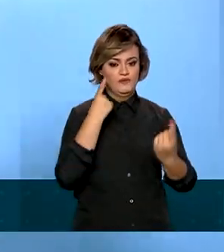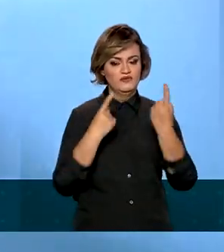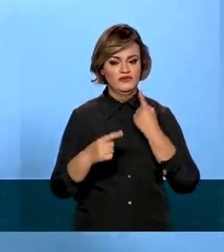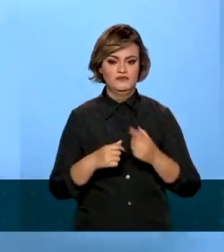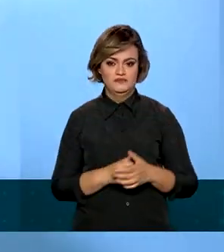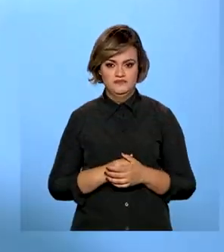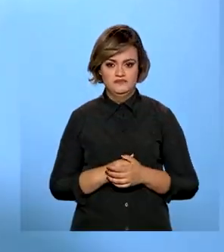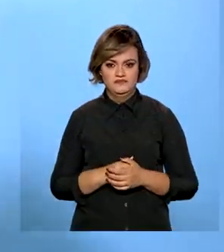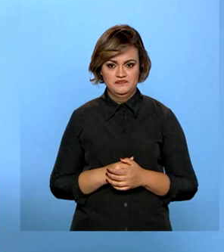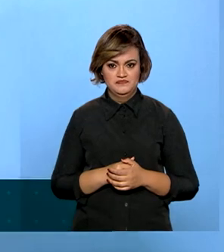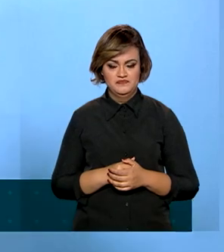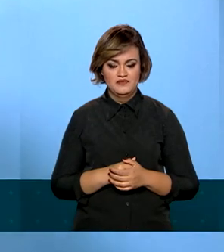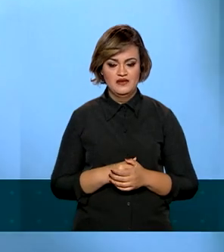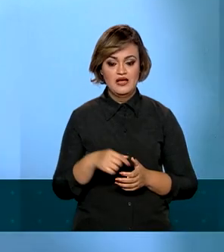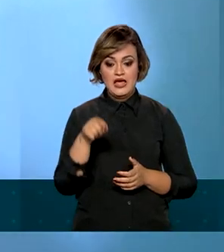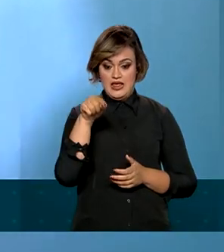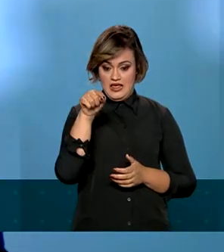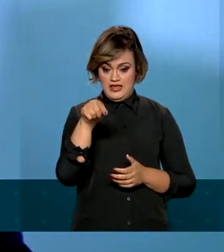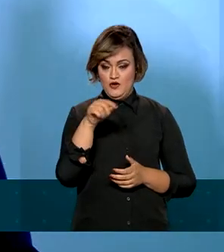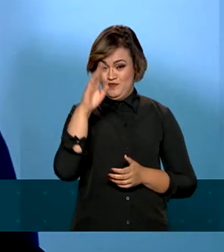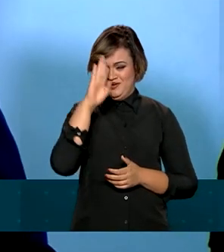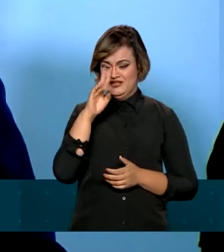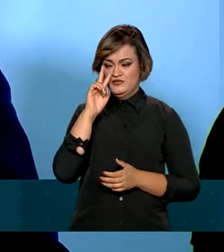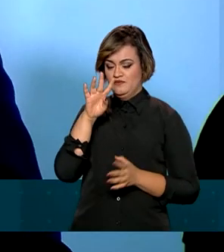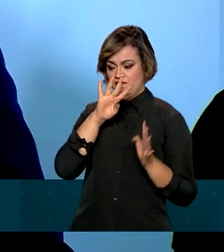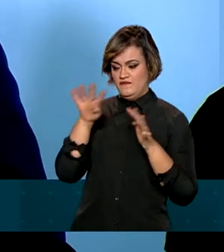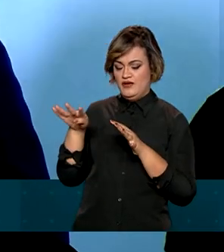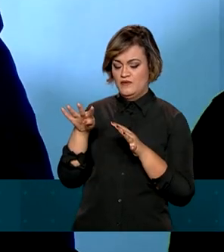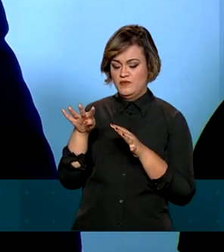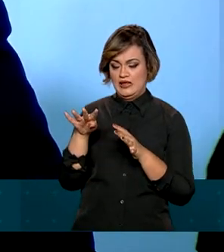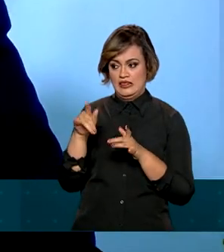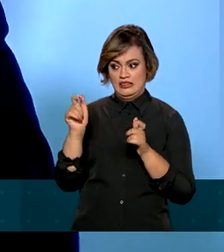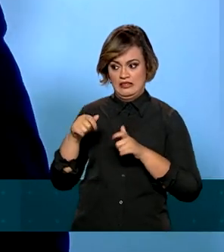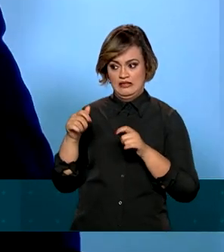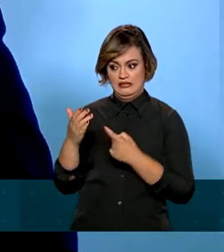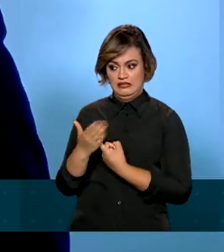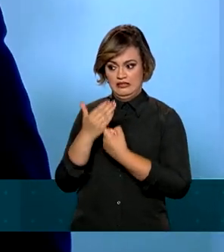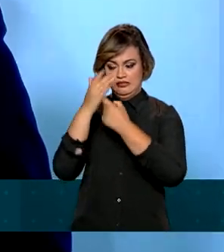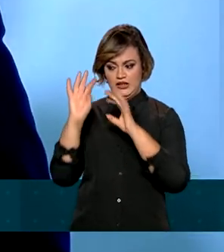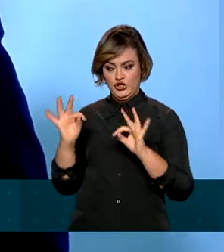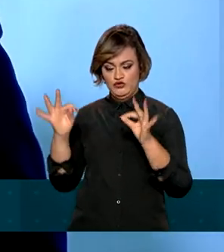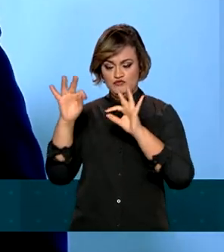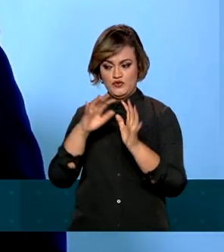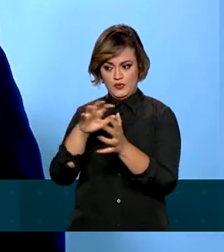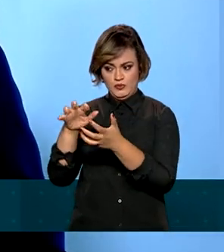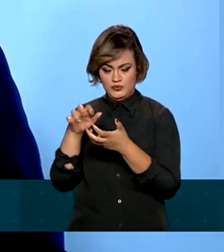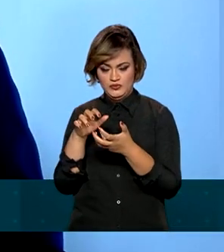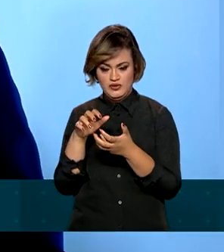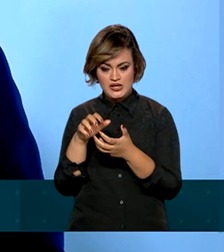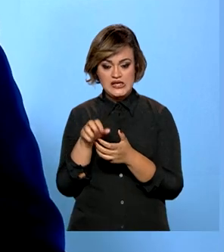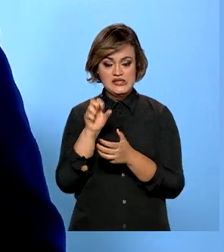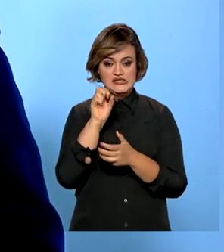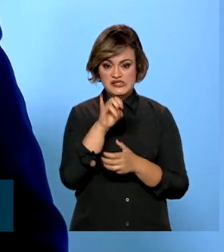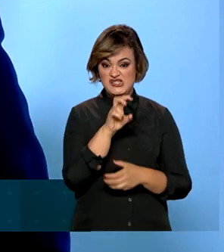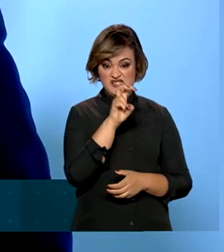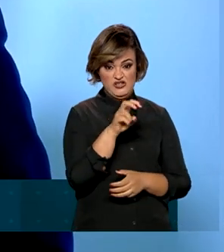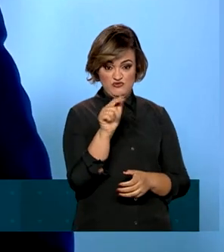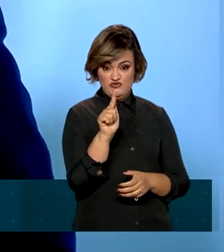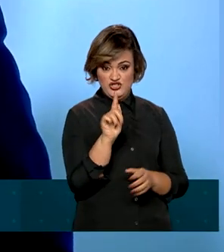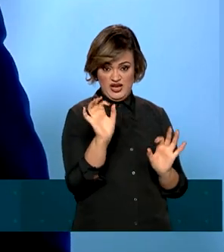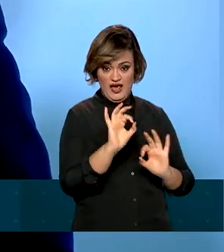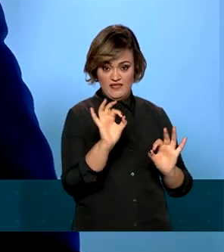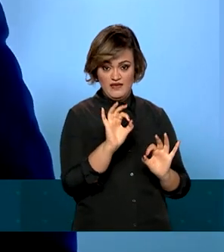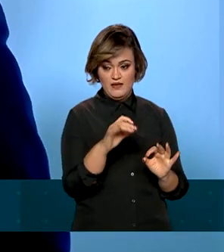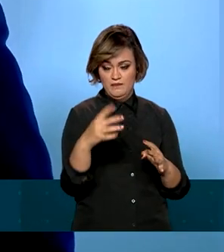como um possível hub de tecnologia para o mundo. Se não tivéssemos feito o 5G, ninguém